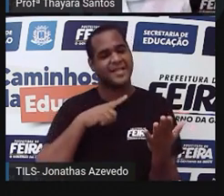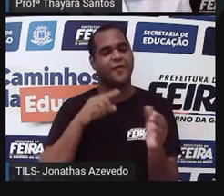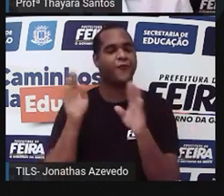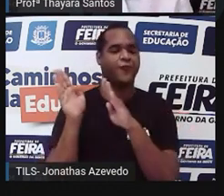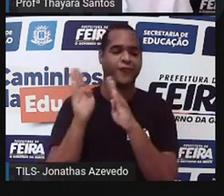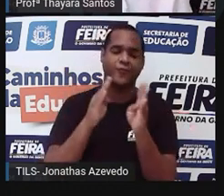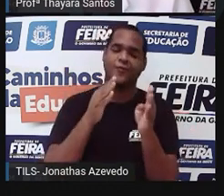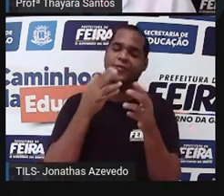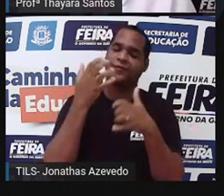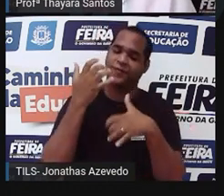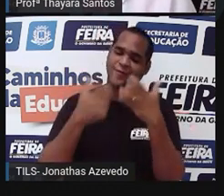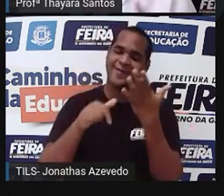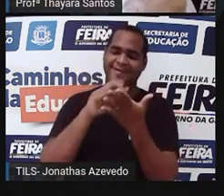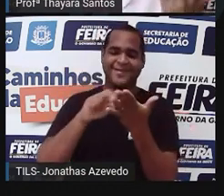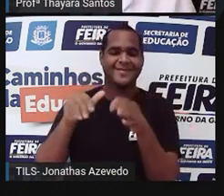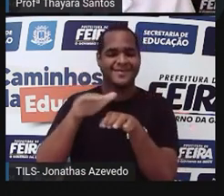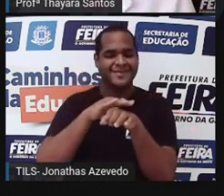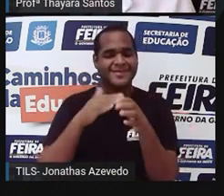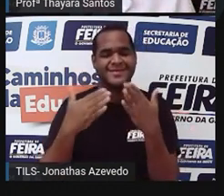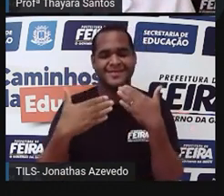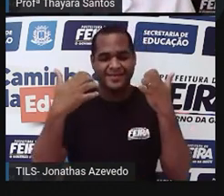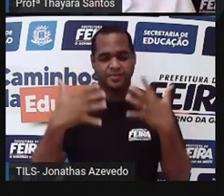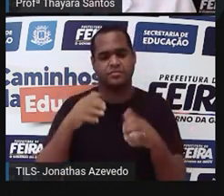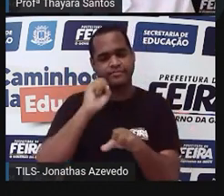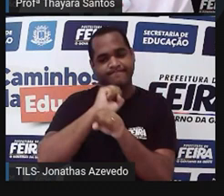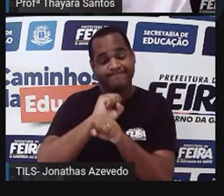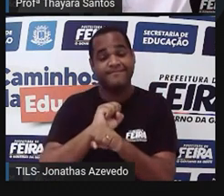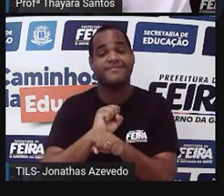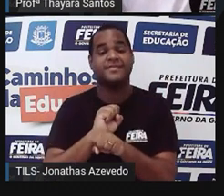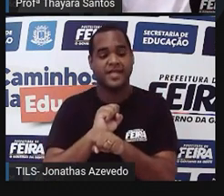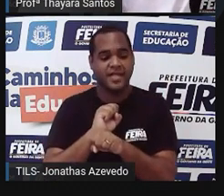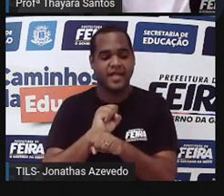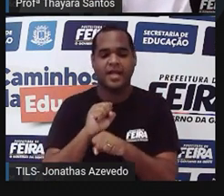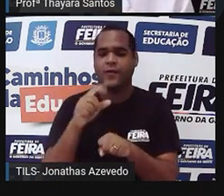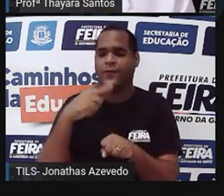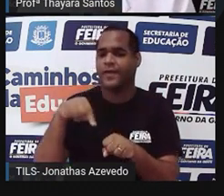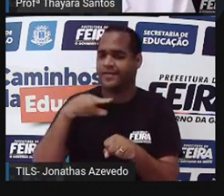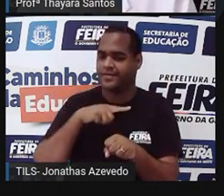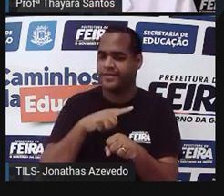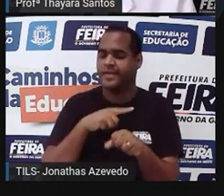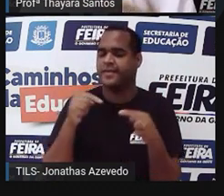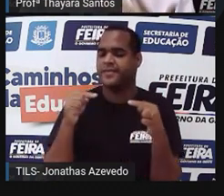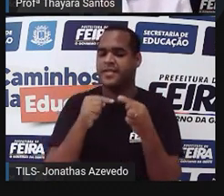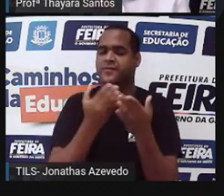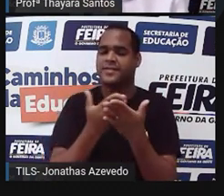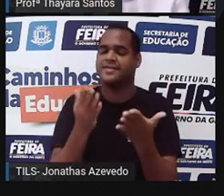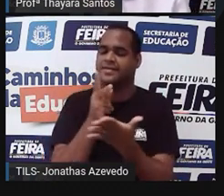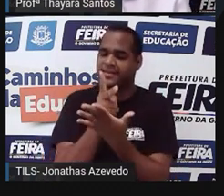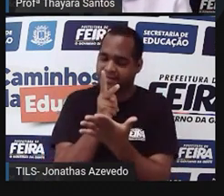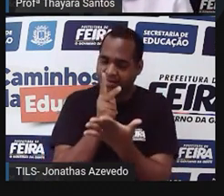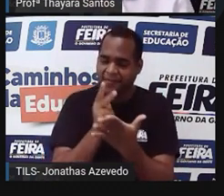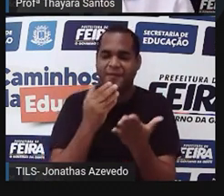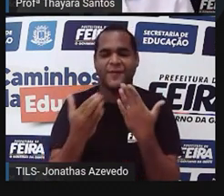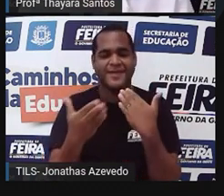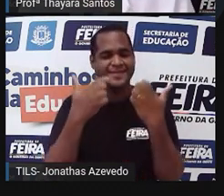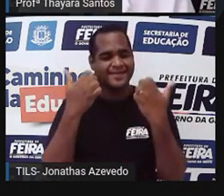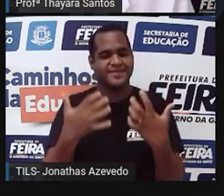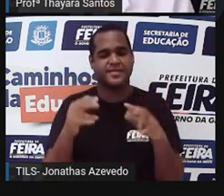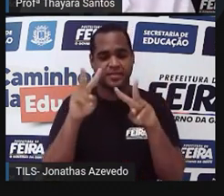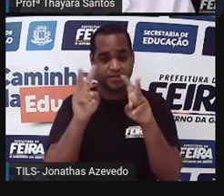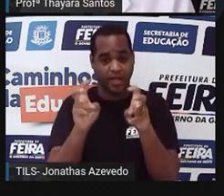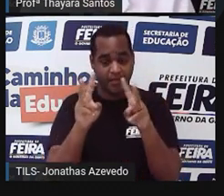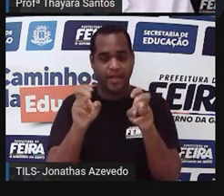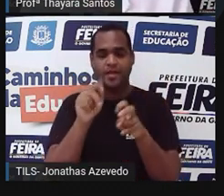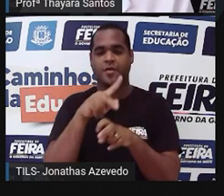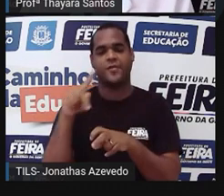isso que a gente já conversou aqui hoje, vamos parar por aqui. Então, nós vamos ficar por aqui, mas vocês vão continuar conversando sobre esse assunto